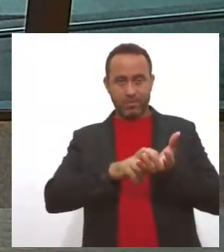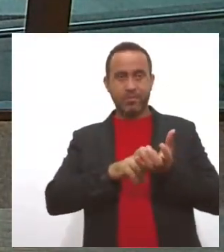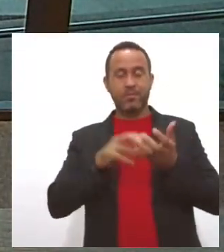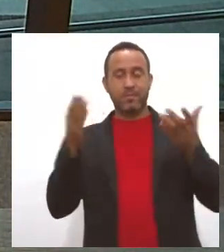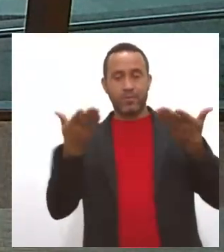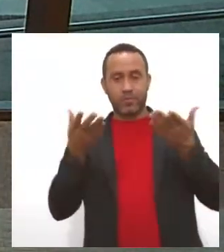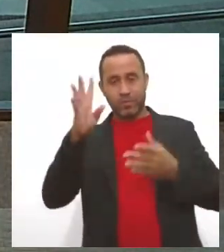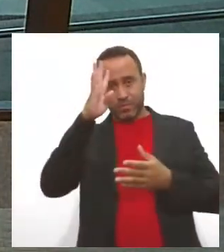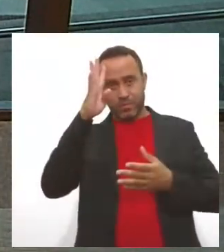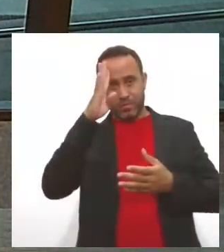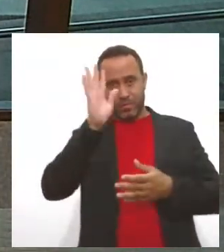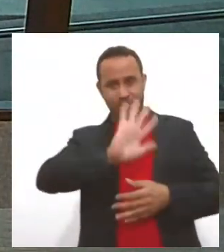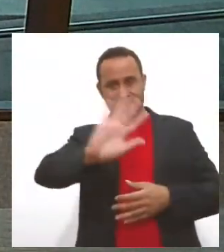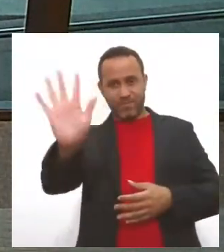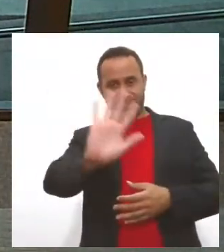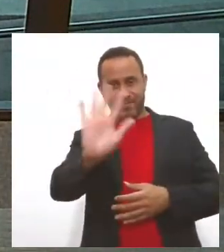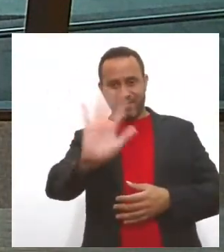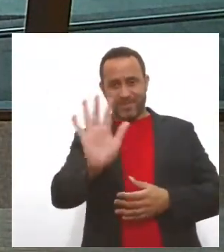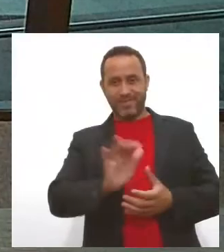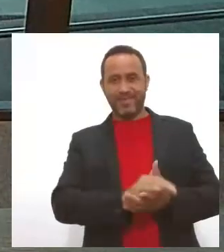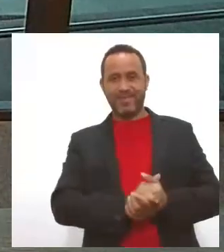quarta-feira. Tchau, tchau para você.